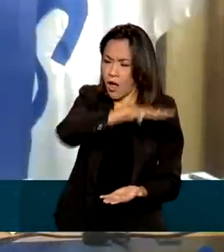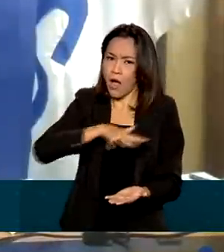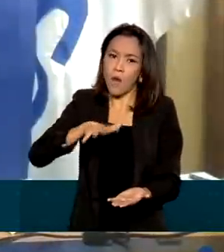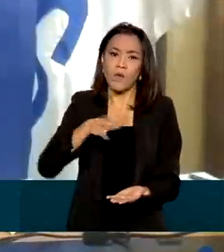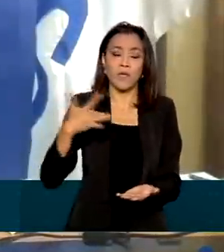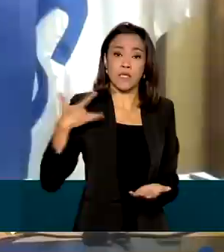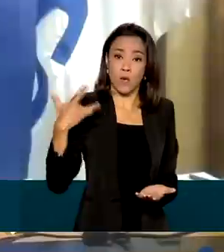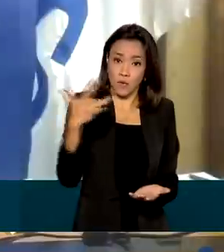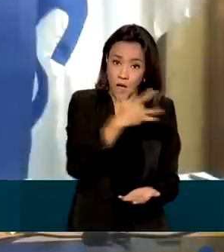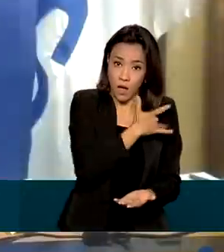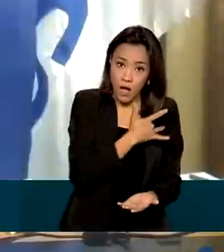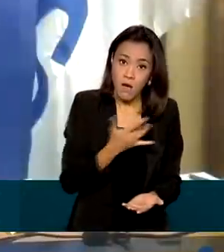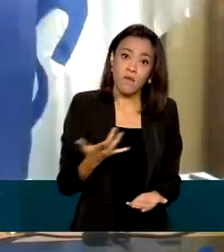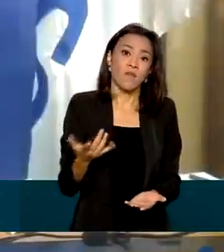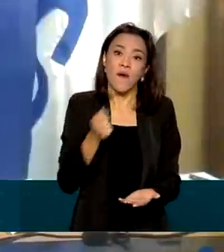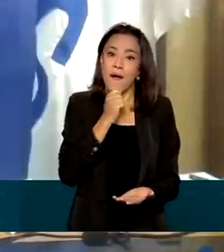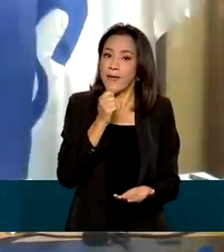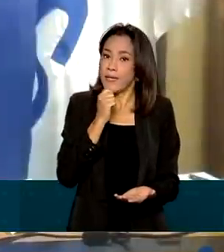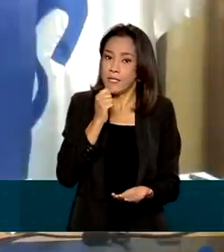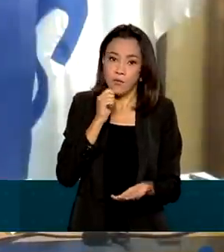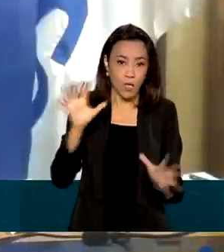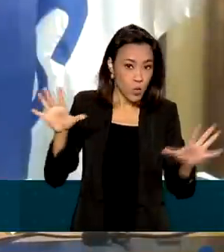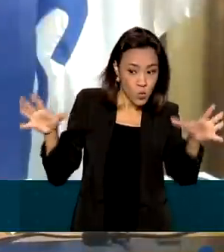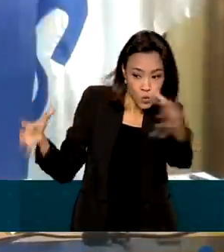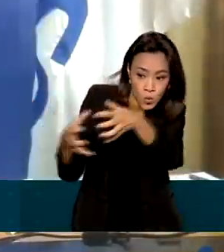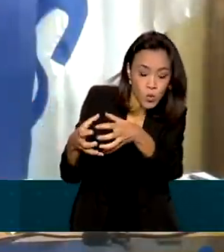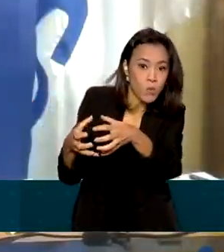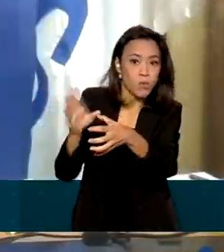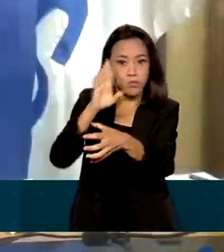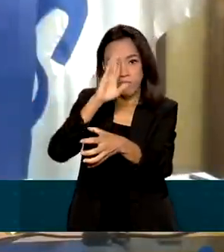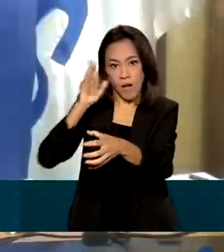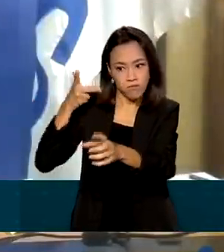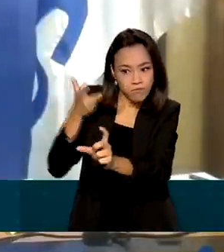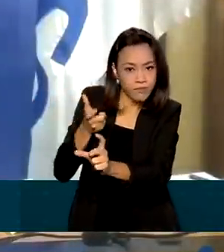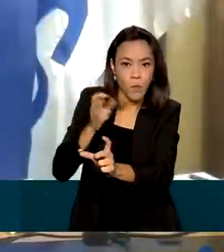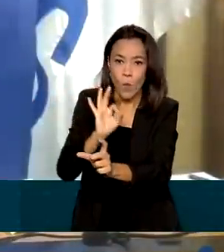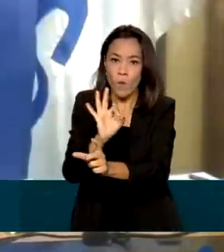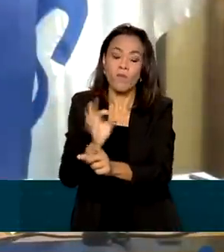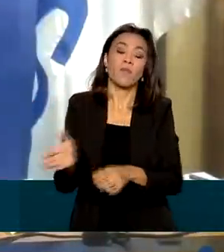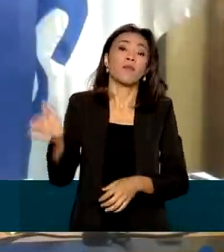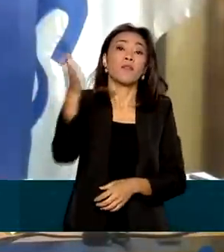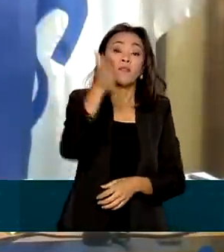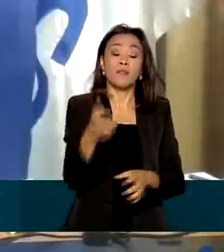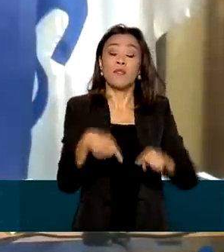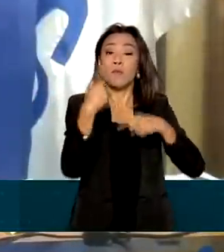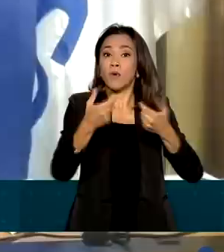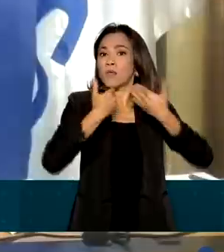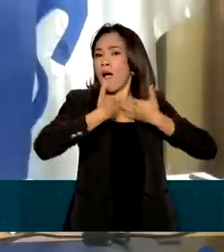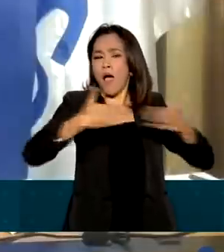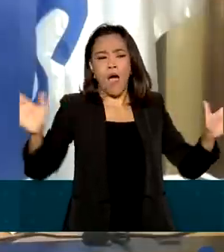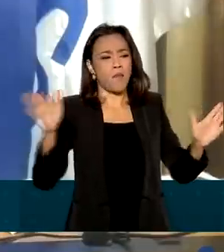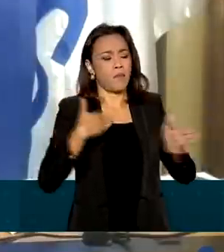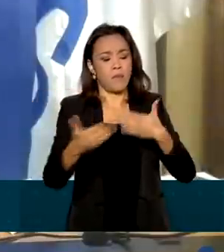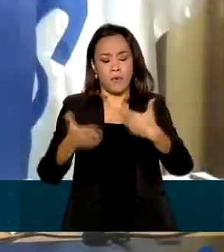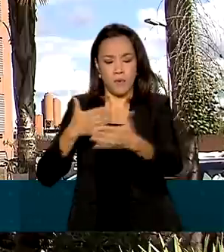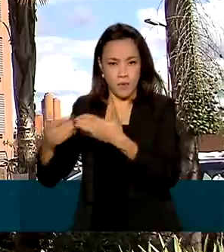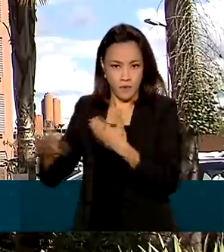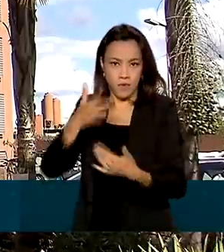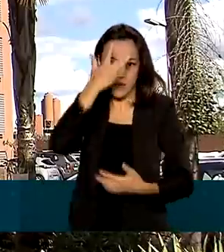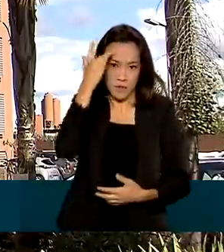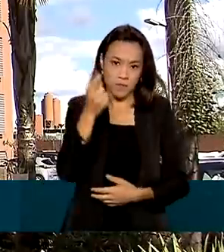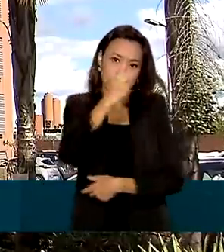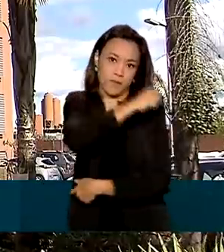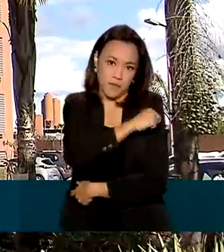saudável, que não está em nenhum grupo prioritário, e estendendo então para a população brasileira como um todo essa vacinação.